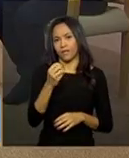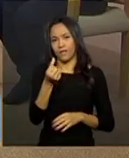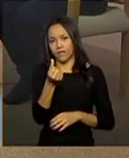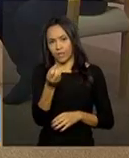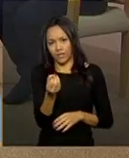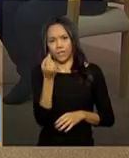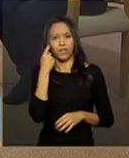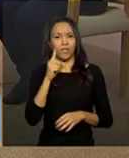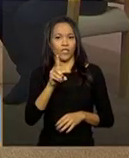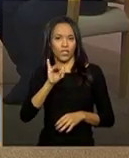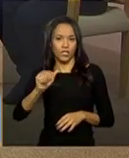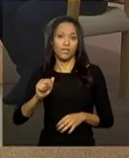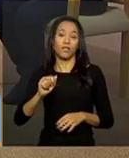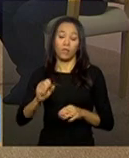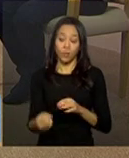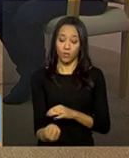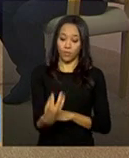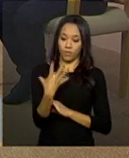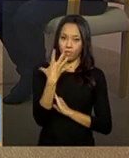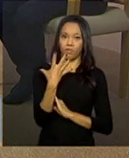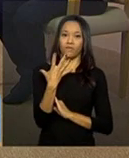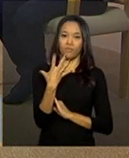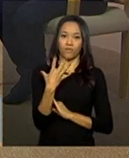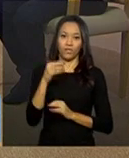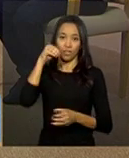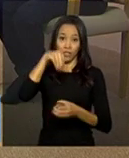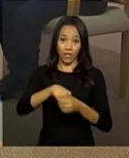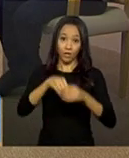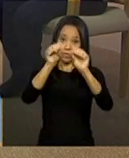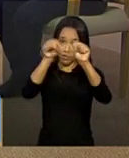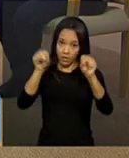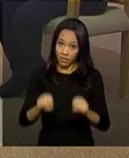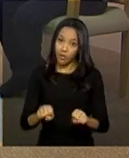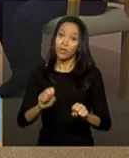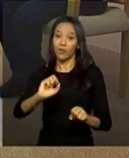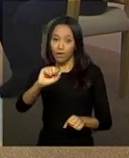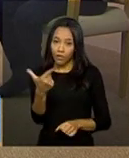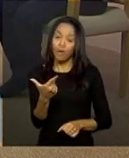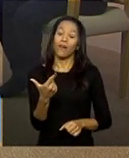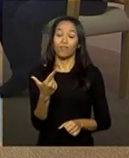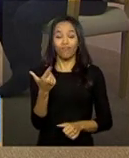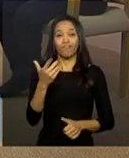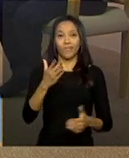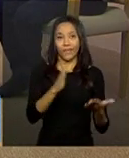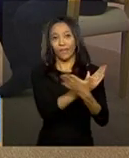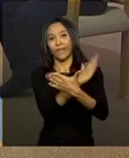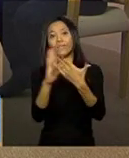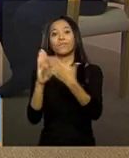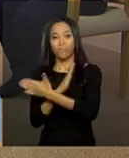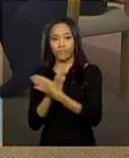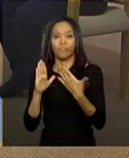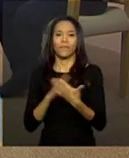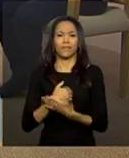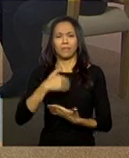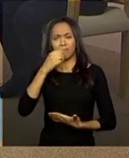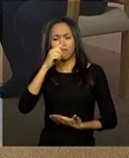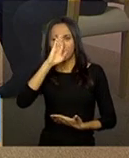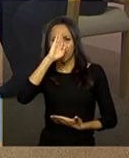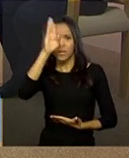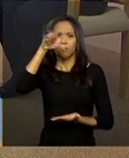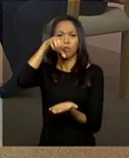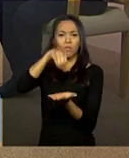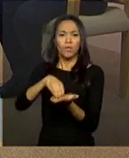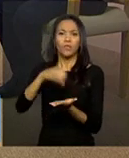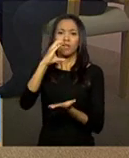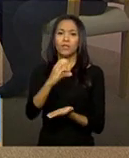essa pessoa aparece no sistema. É claro que nós compreendemos que, em muitas situações, principalmente nos CREAs, que lidam com